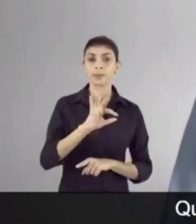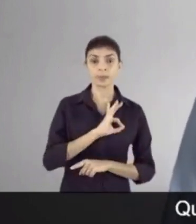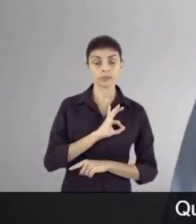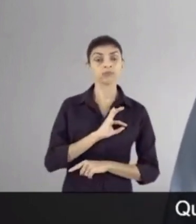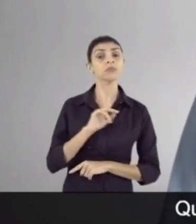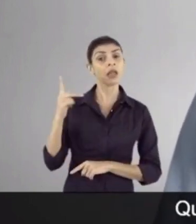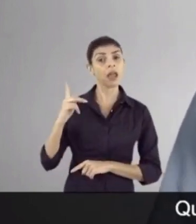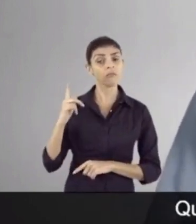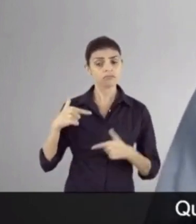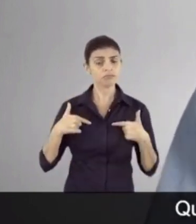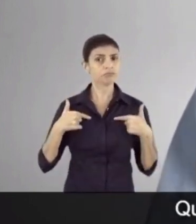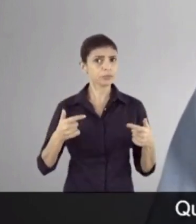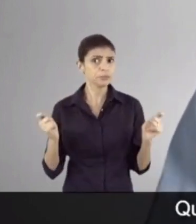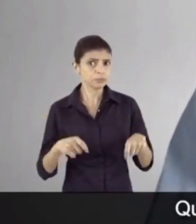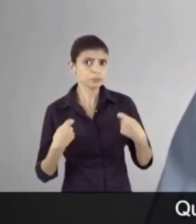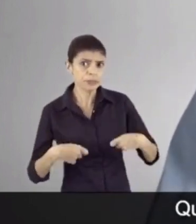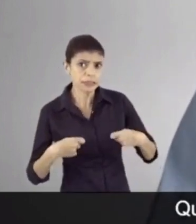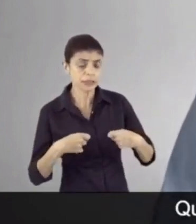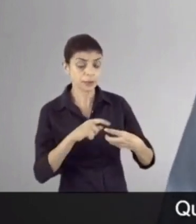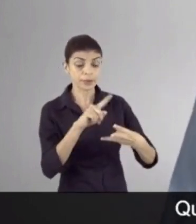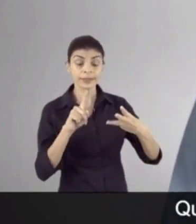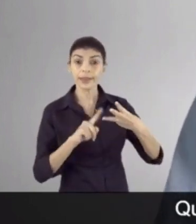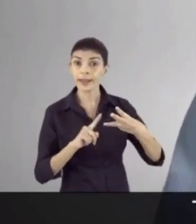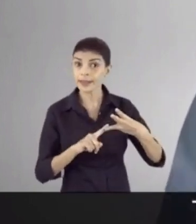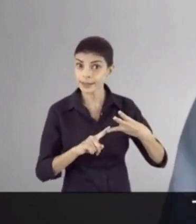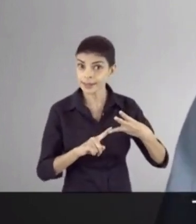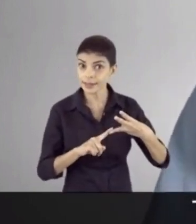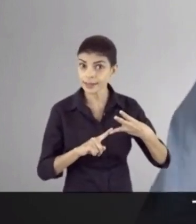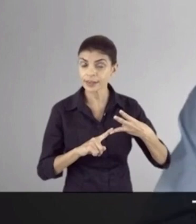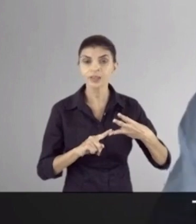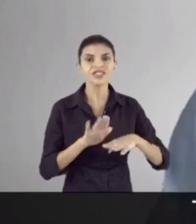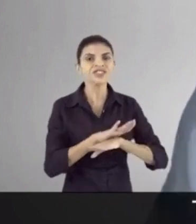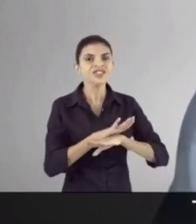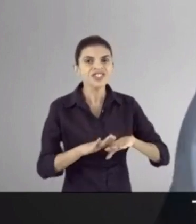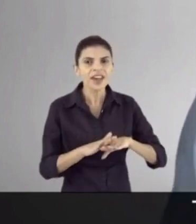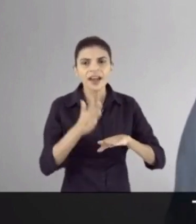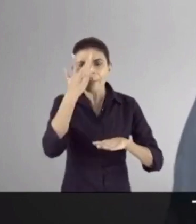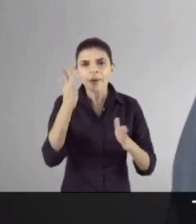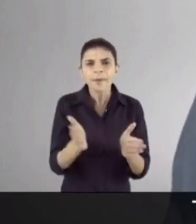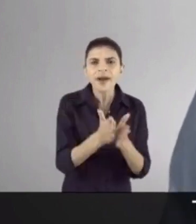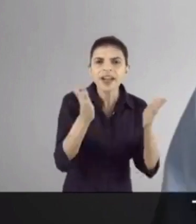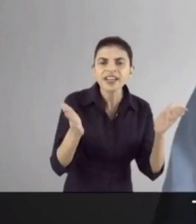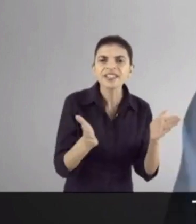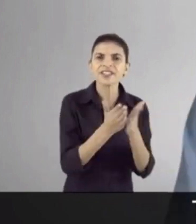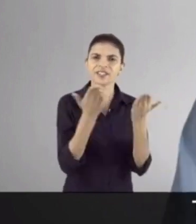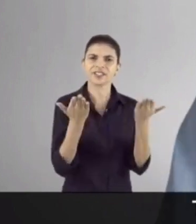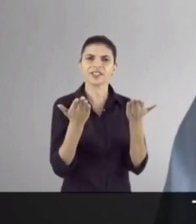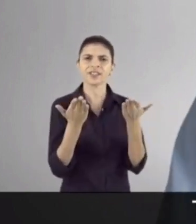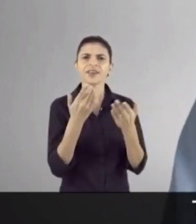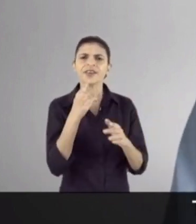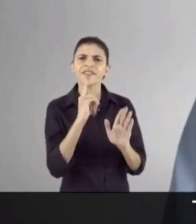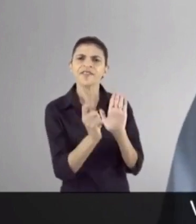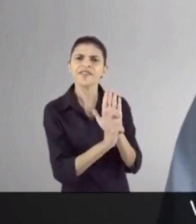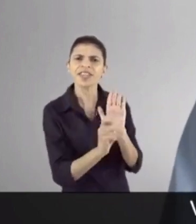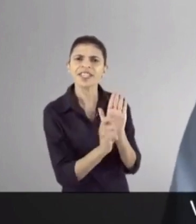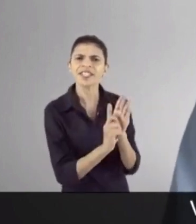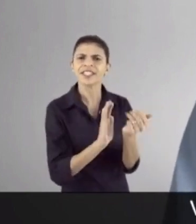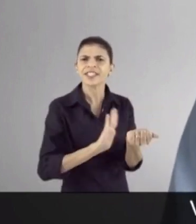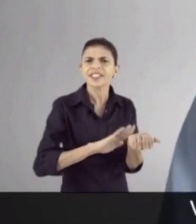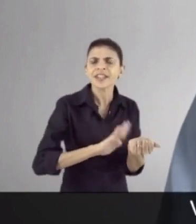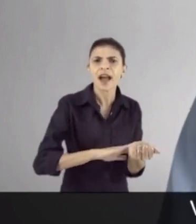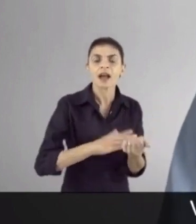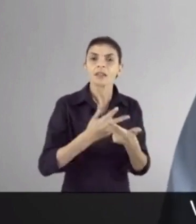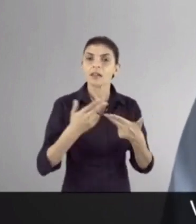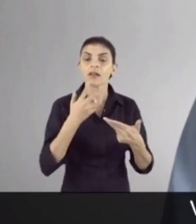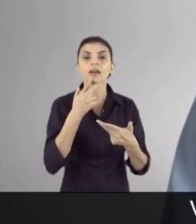Quem paga essa conta? O empresário e operador dessas linhas Terceiro Chega de mendigo e viciado na porta da sua casa Vamos